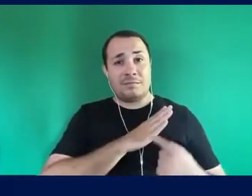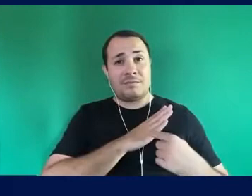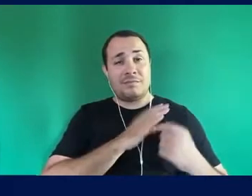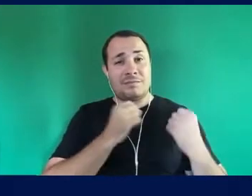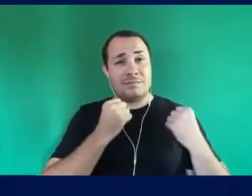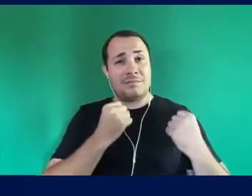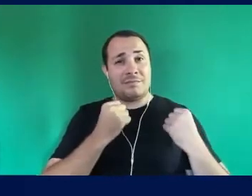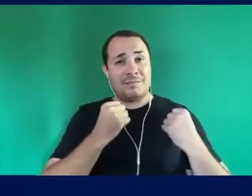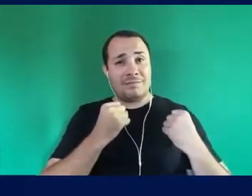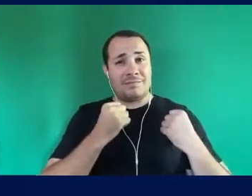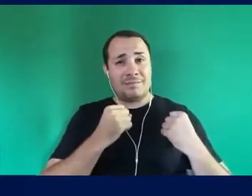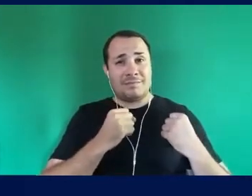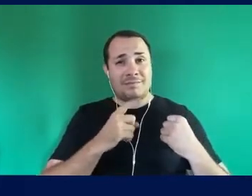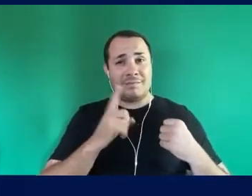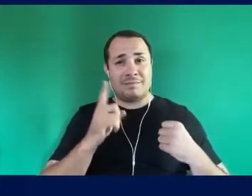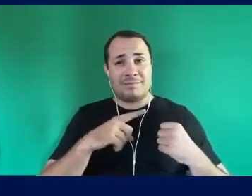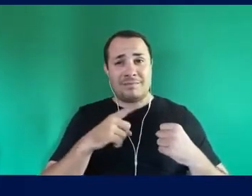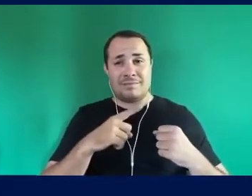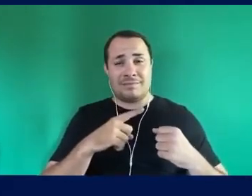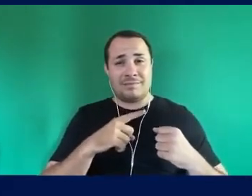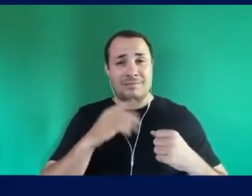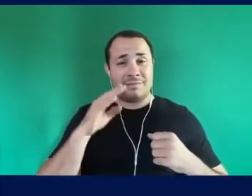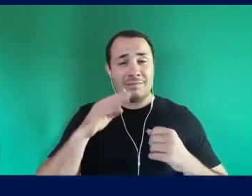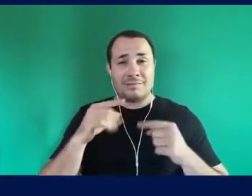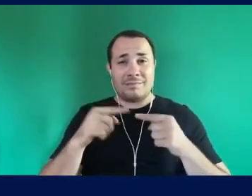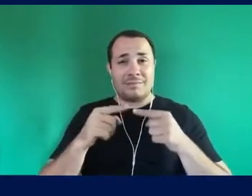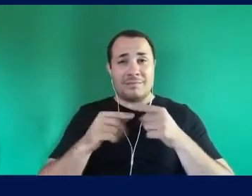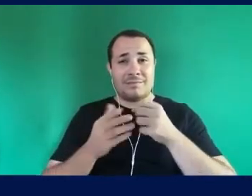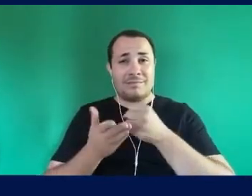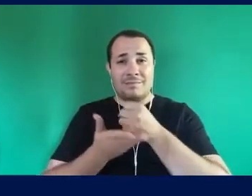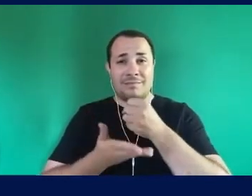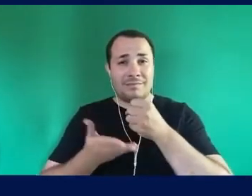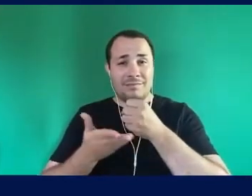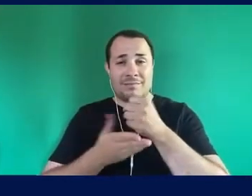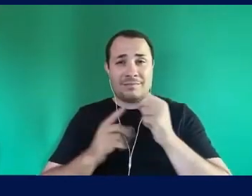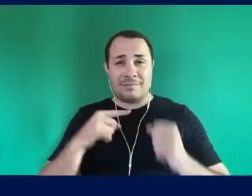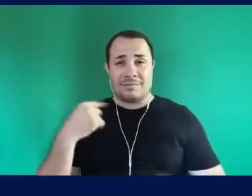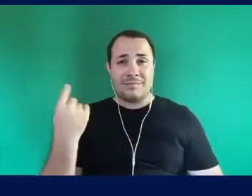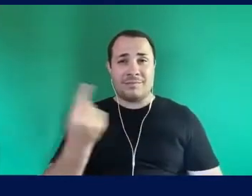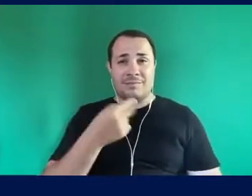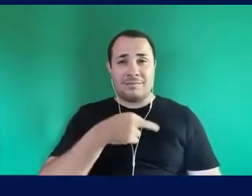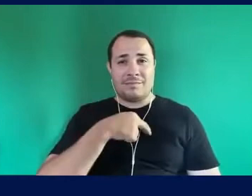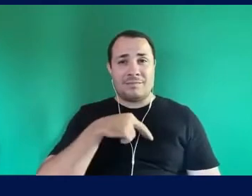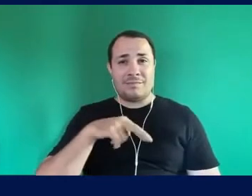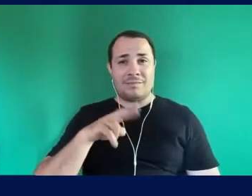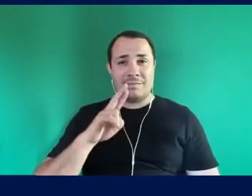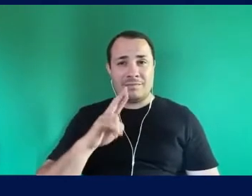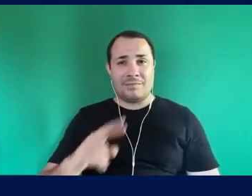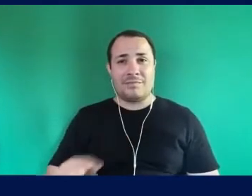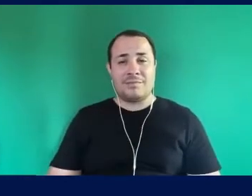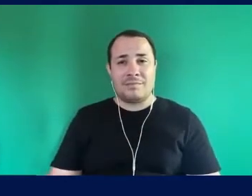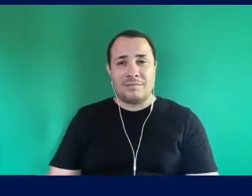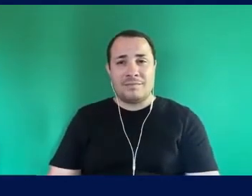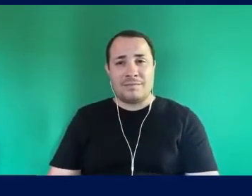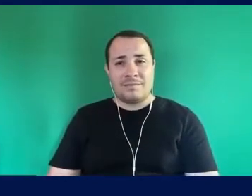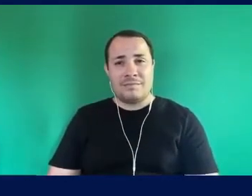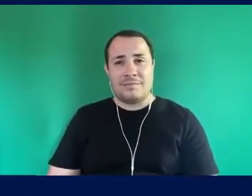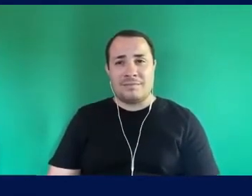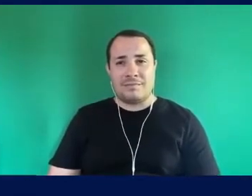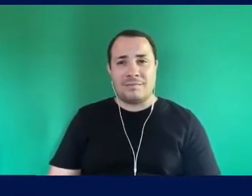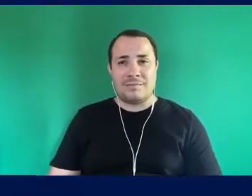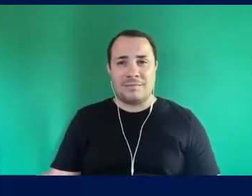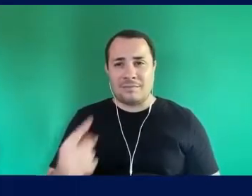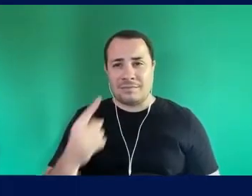fundamento Ele é o fundamento Dessas religiões Ele é o fundamento De todas as Cosmogonias religiosas E a gente vai vendo As convergências